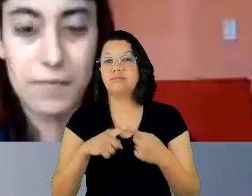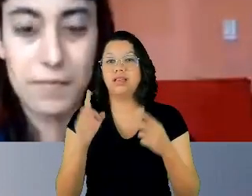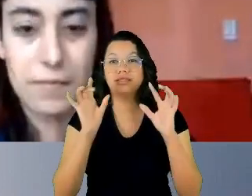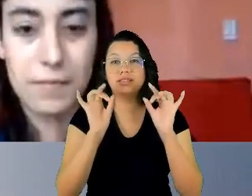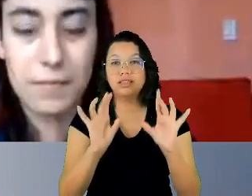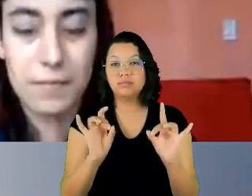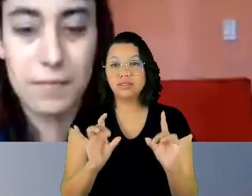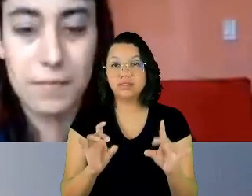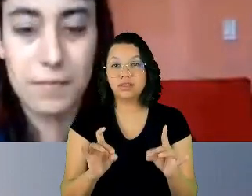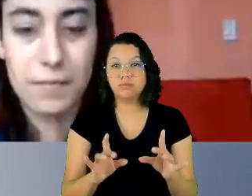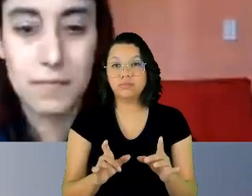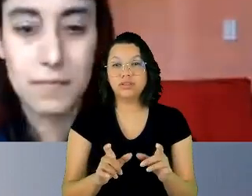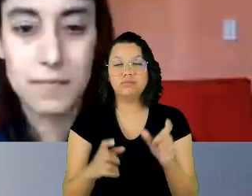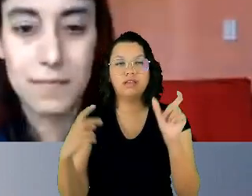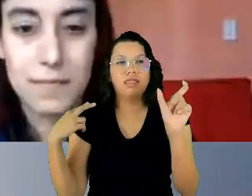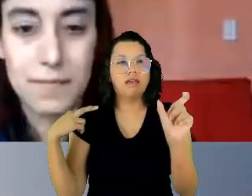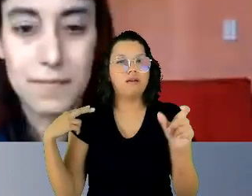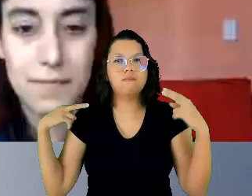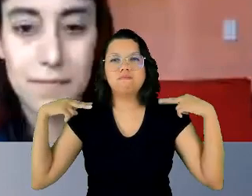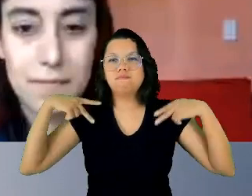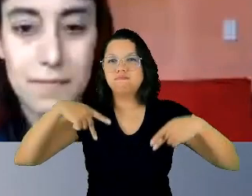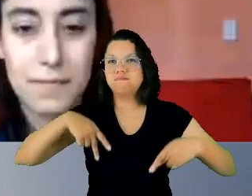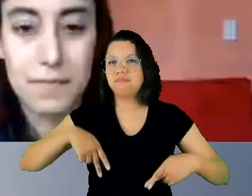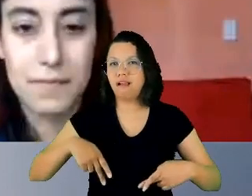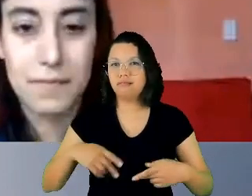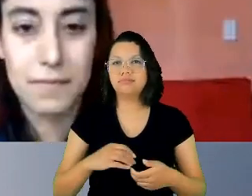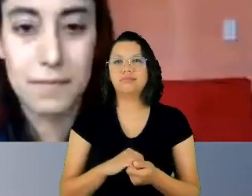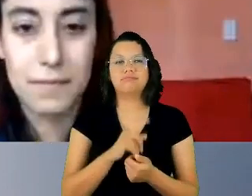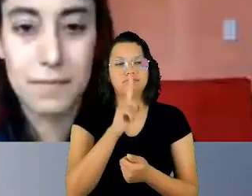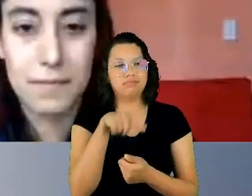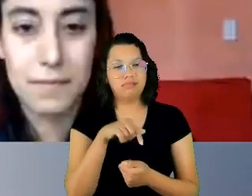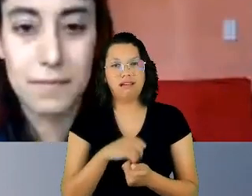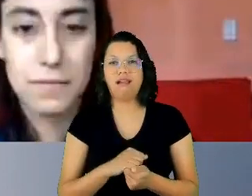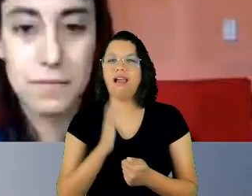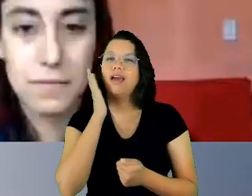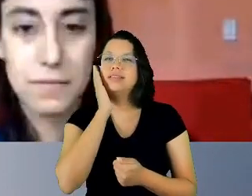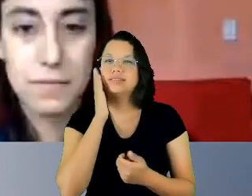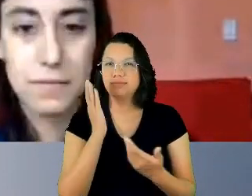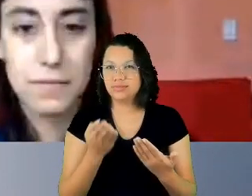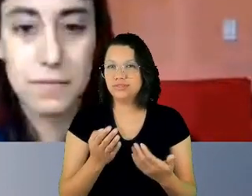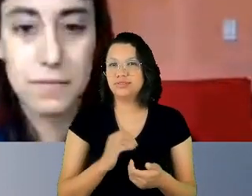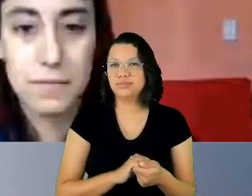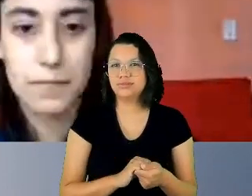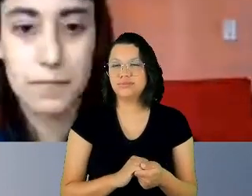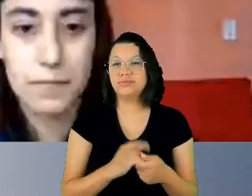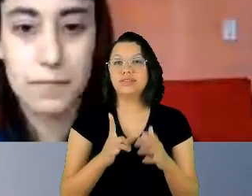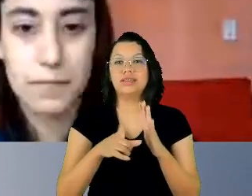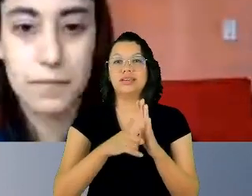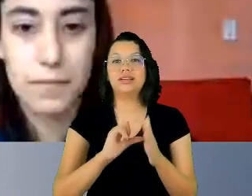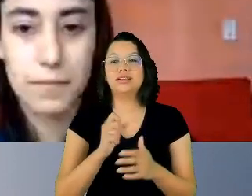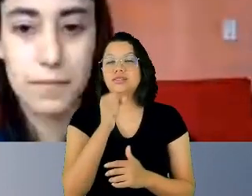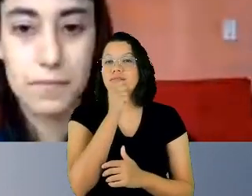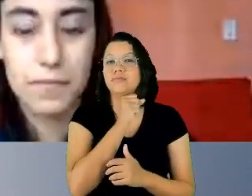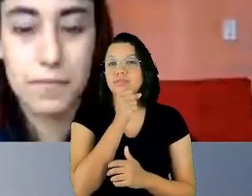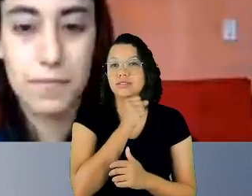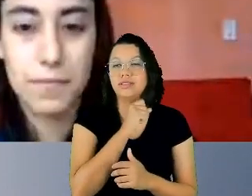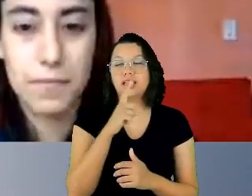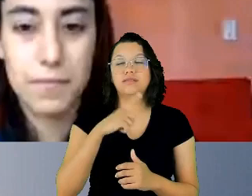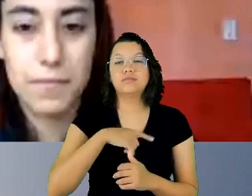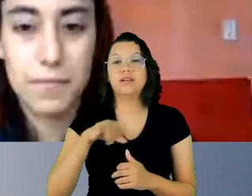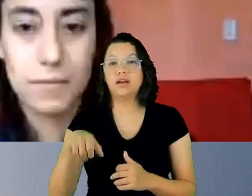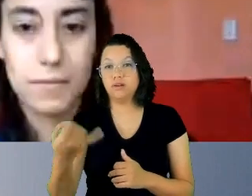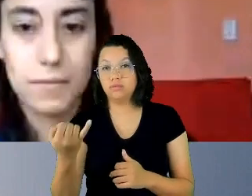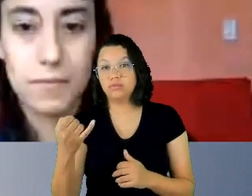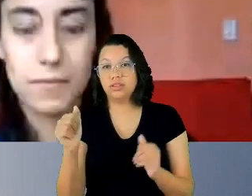Ela sabe disso ainda antes da aposentadoria dela. Eu tive a oportunidade de estar com ela alguns dias antes